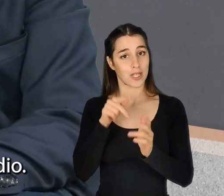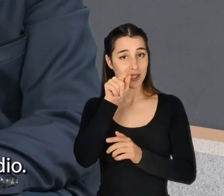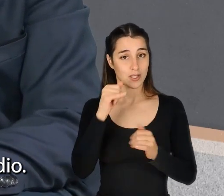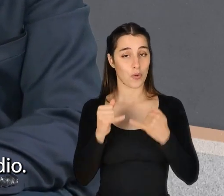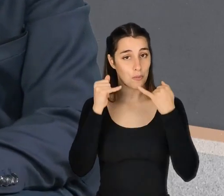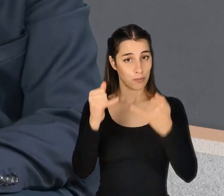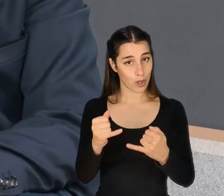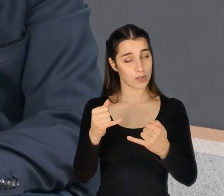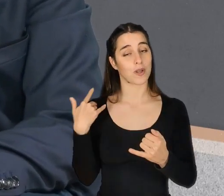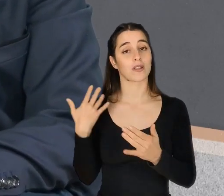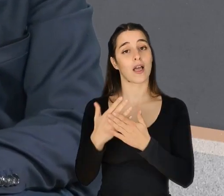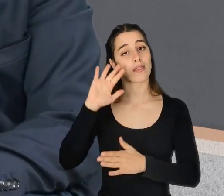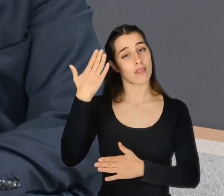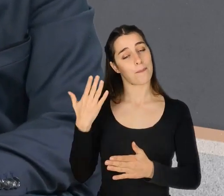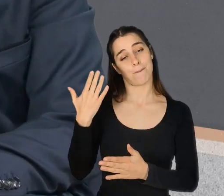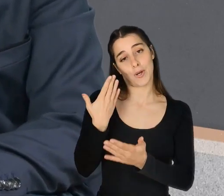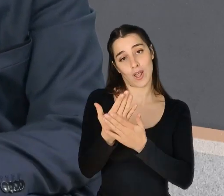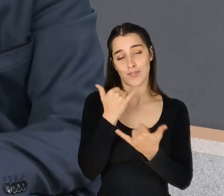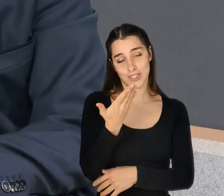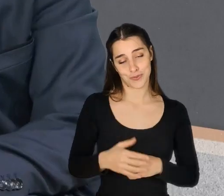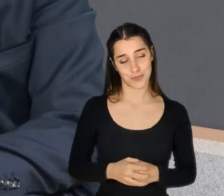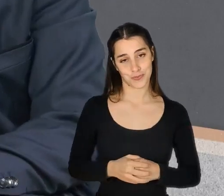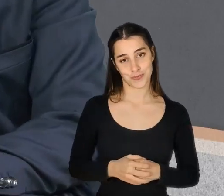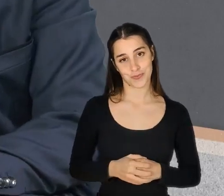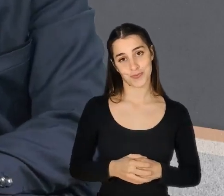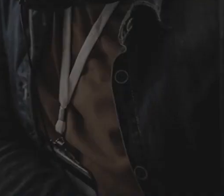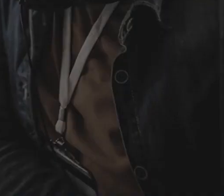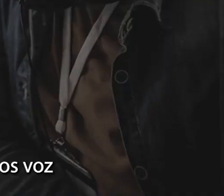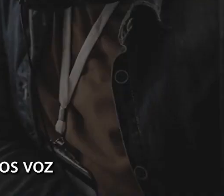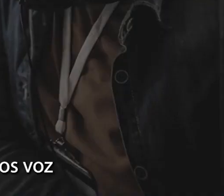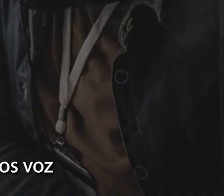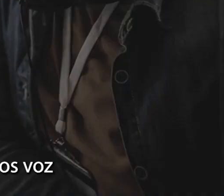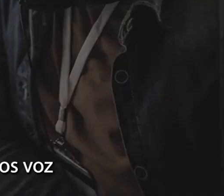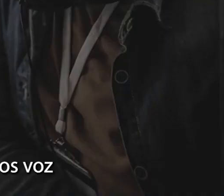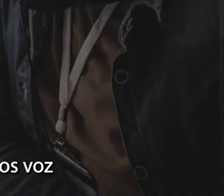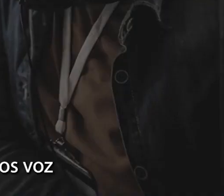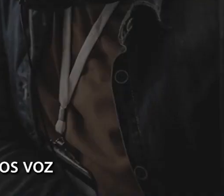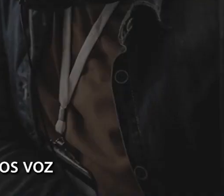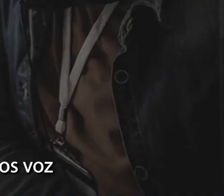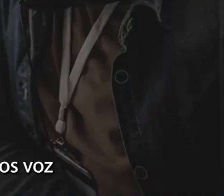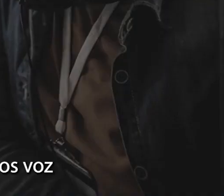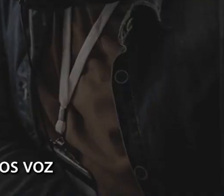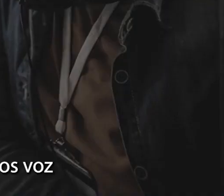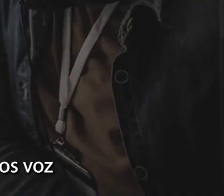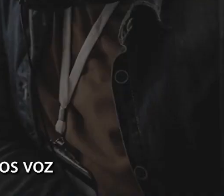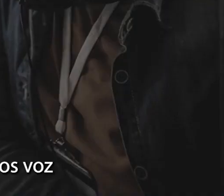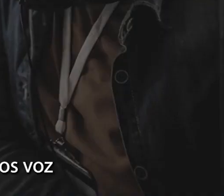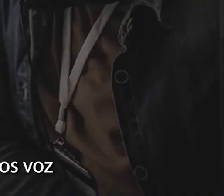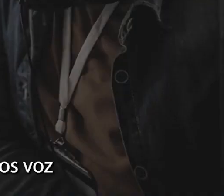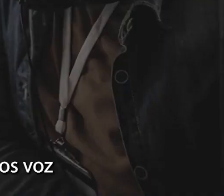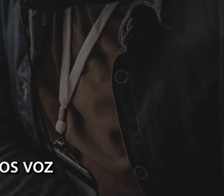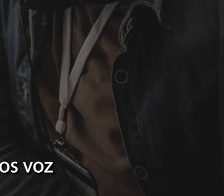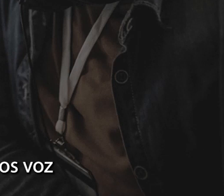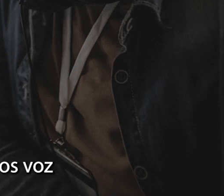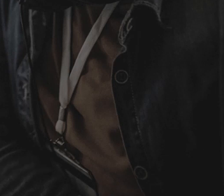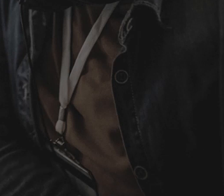no próximo episódio. Até lá, dá prioridade ao que importa e seja feliz. Este é um podcast Fidelidade Studio. Um